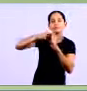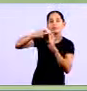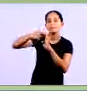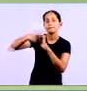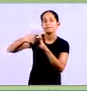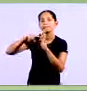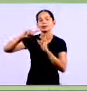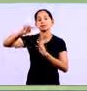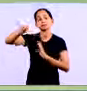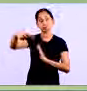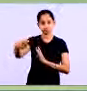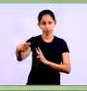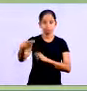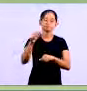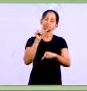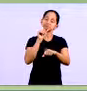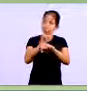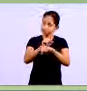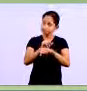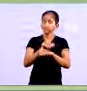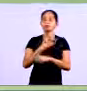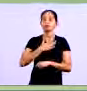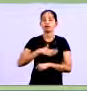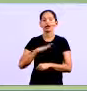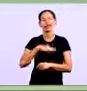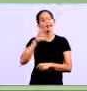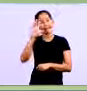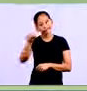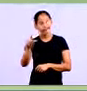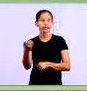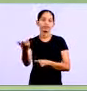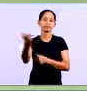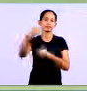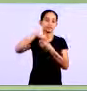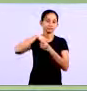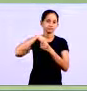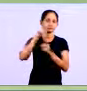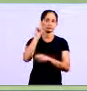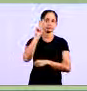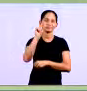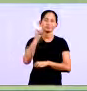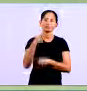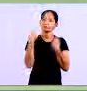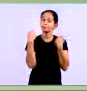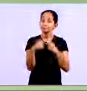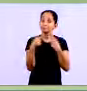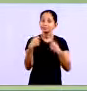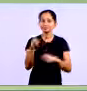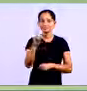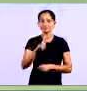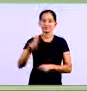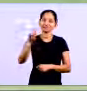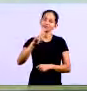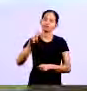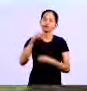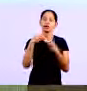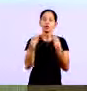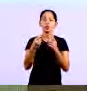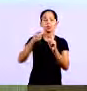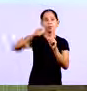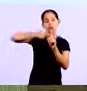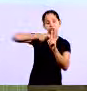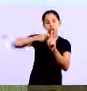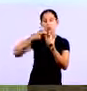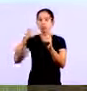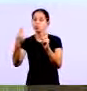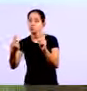seu cliente é parte do seu capital de giro e você vai se utilizar desse dinheiro para poder pagar as suas cont